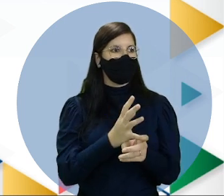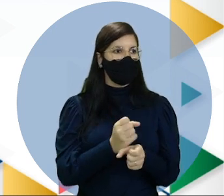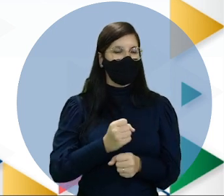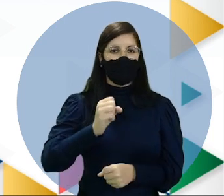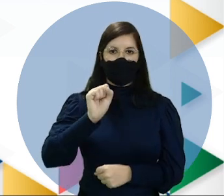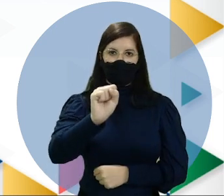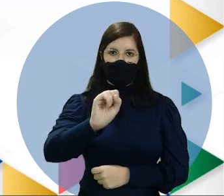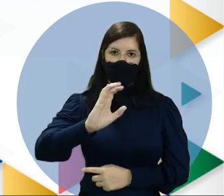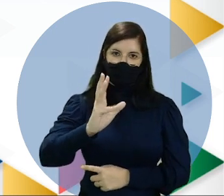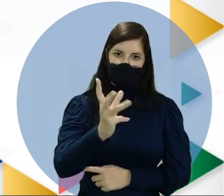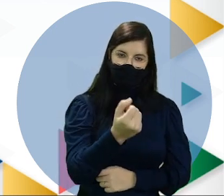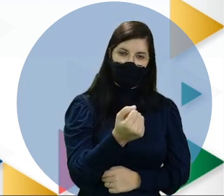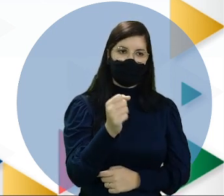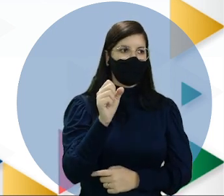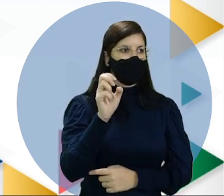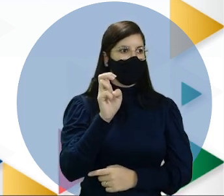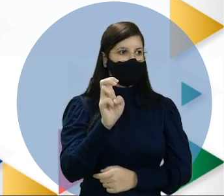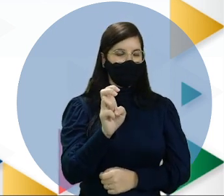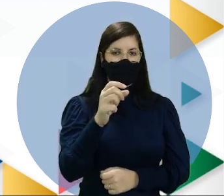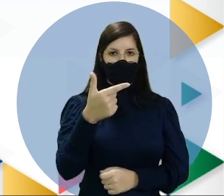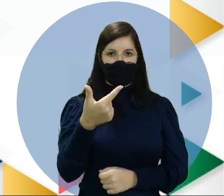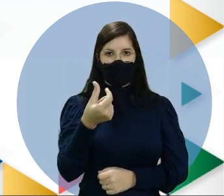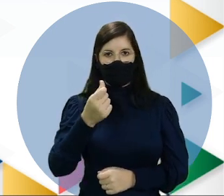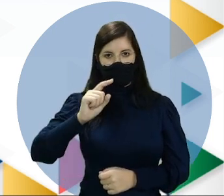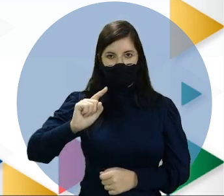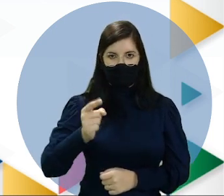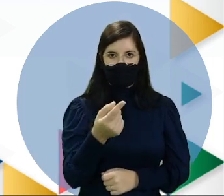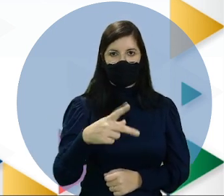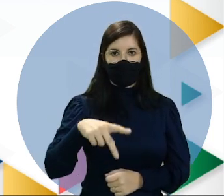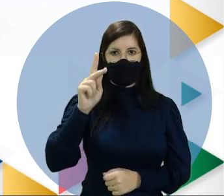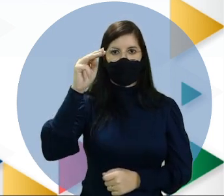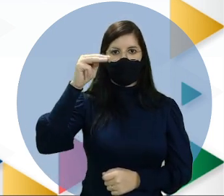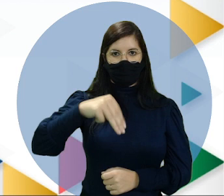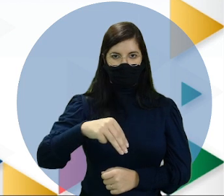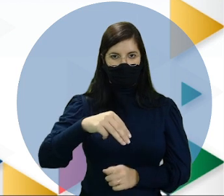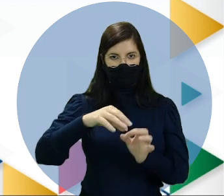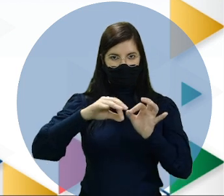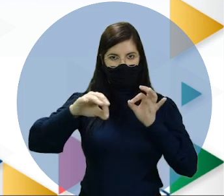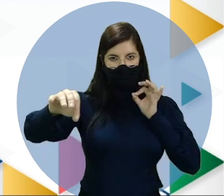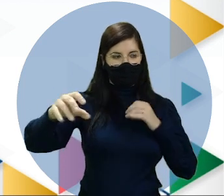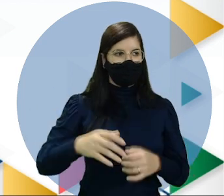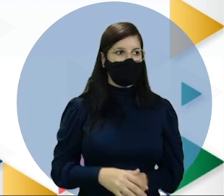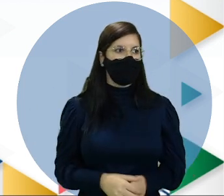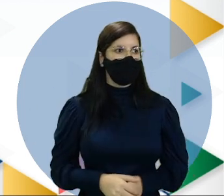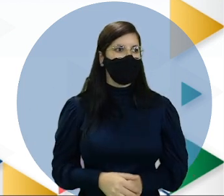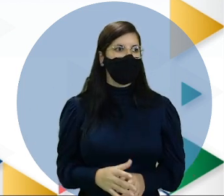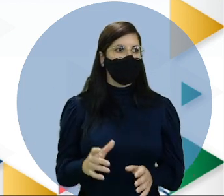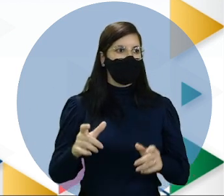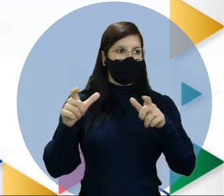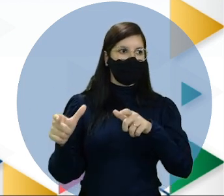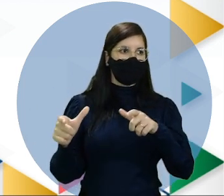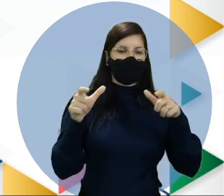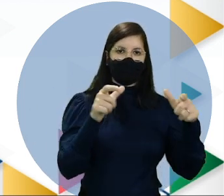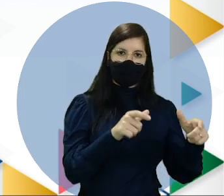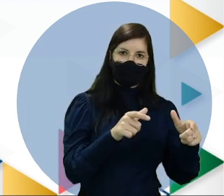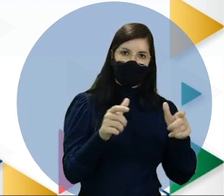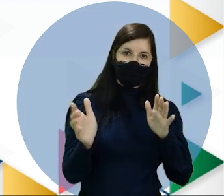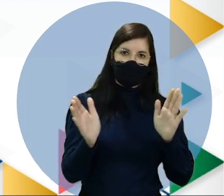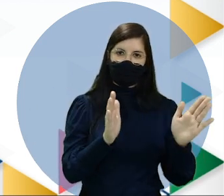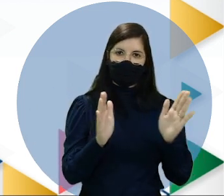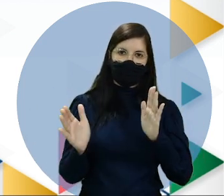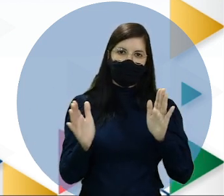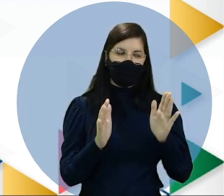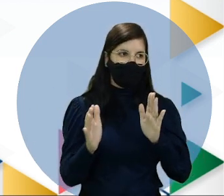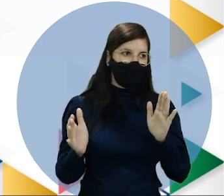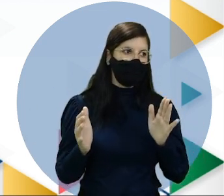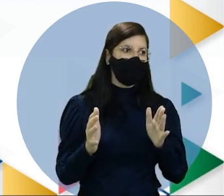.526.000 quilômetros quadrados. Sua extensão territorial praticamente se